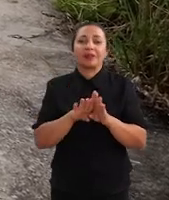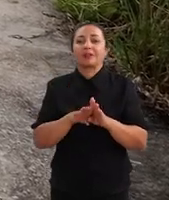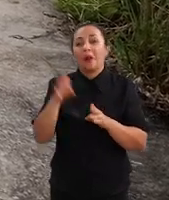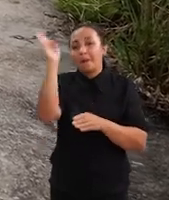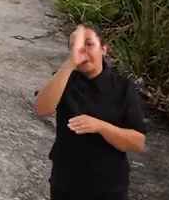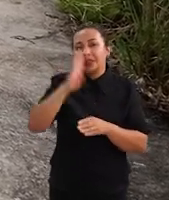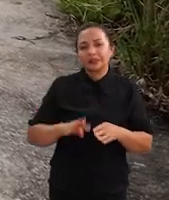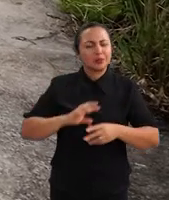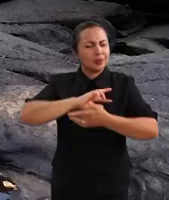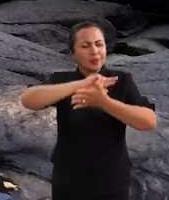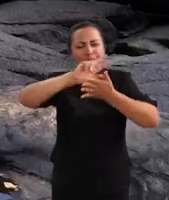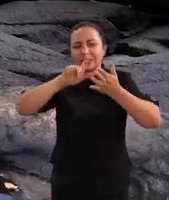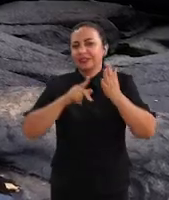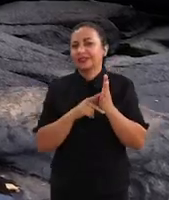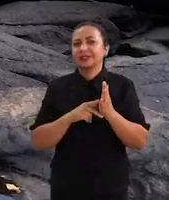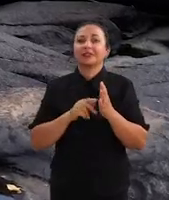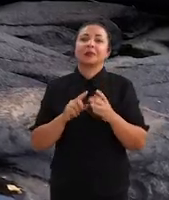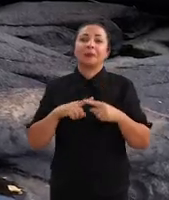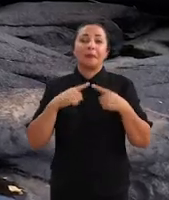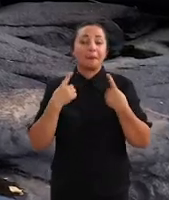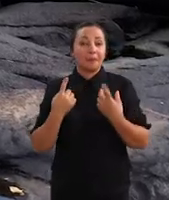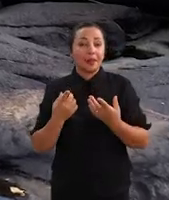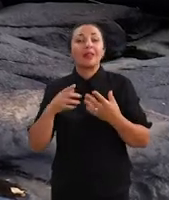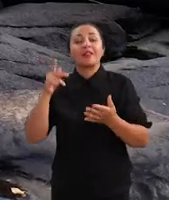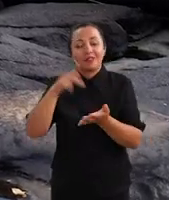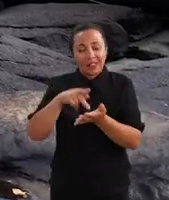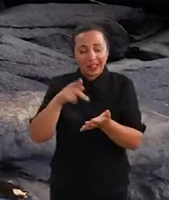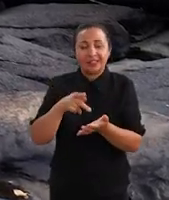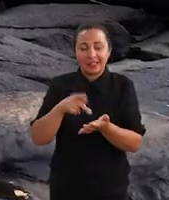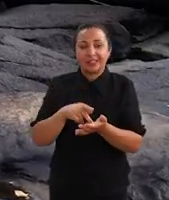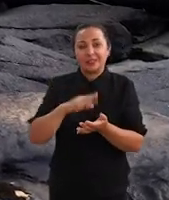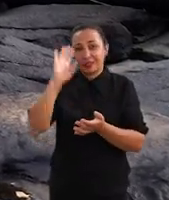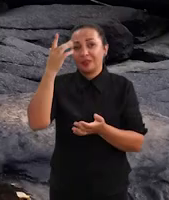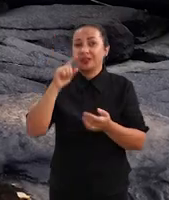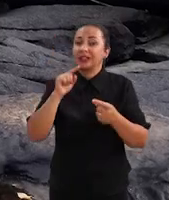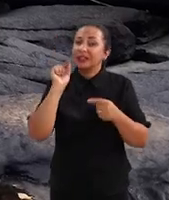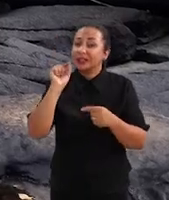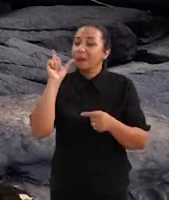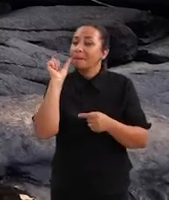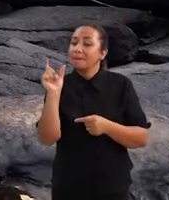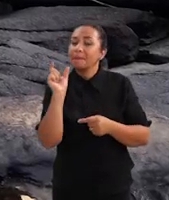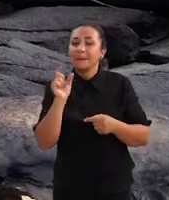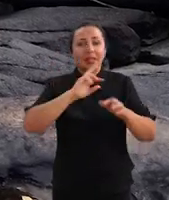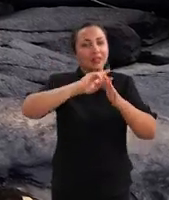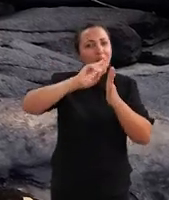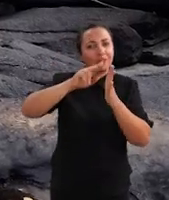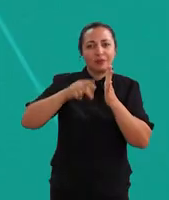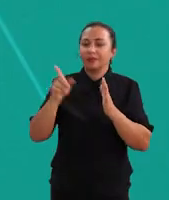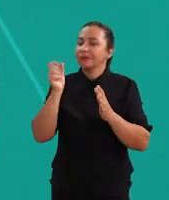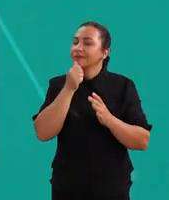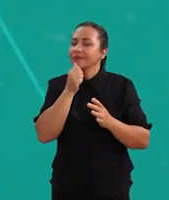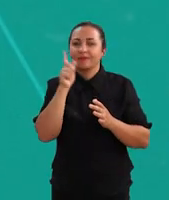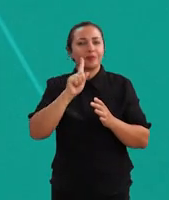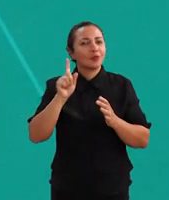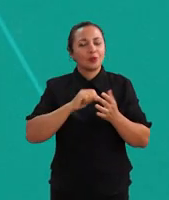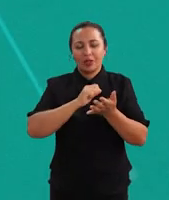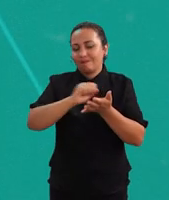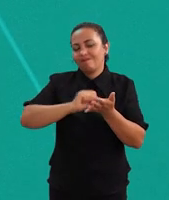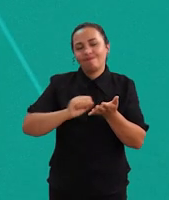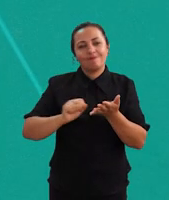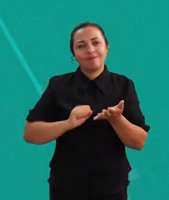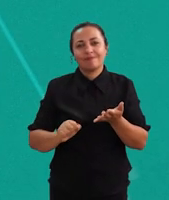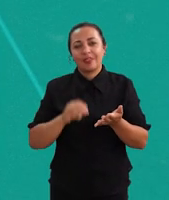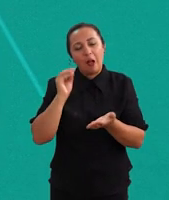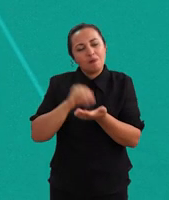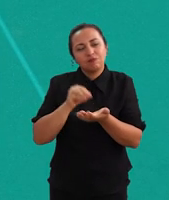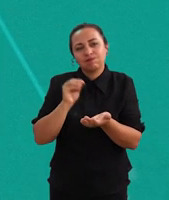um país mega diverso, com muita diversidade. Isso é verdade. Acontece que parte dessa diversidade ainda não está descrita. A gente ainda